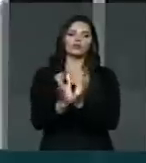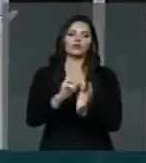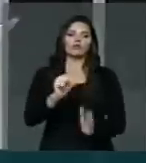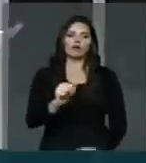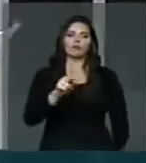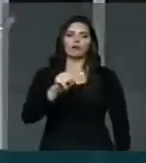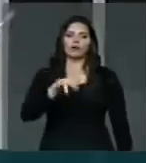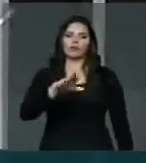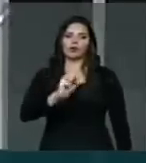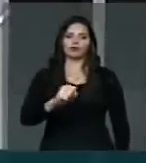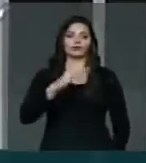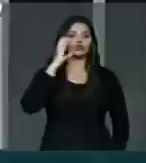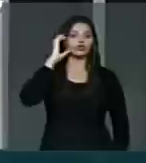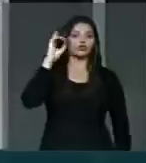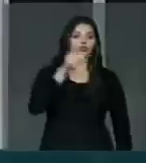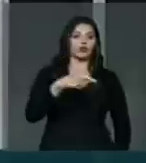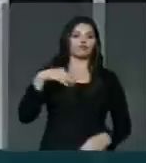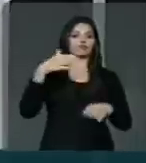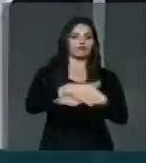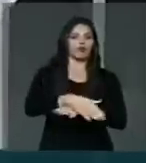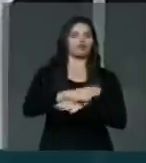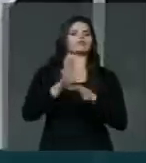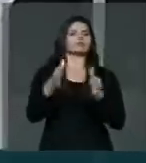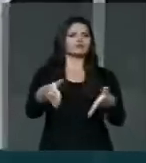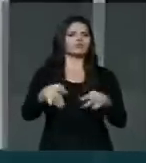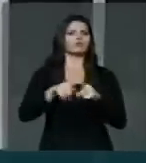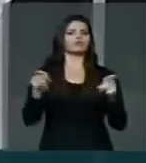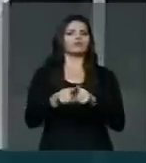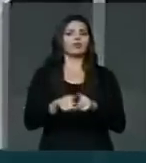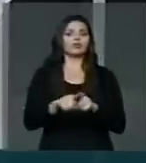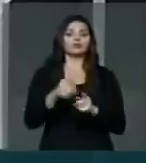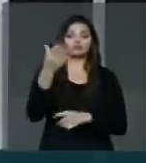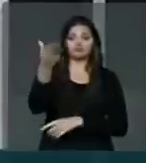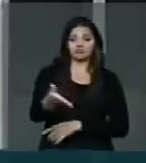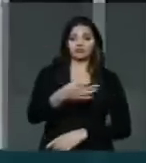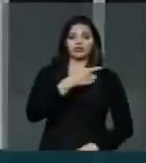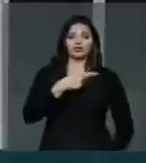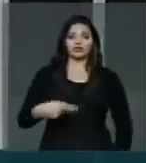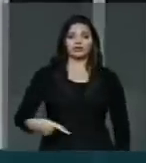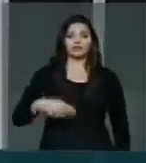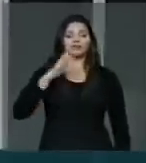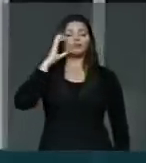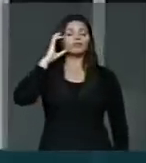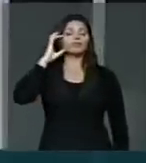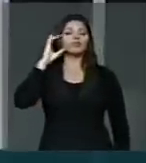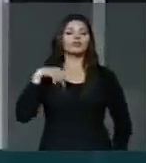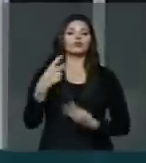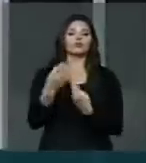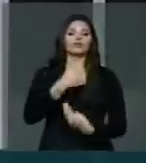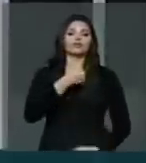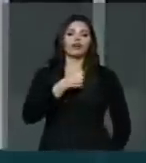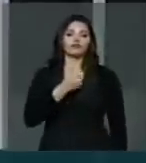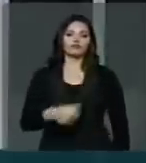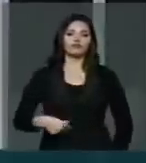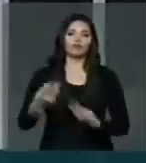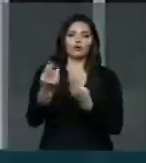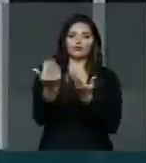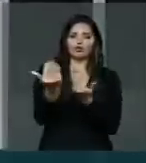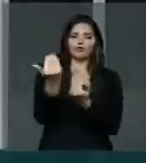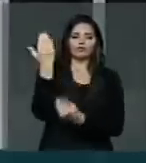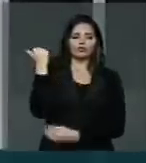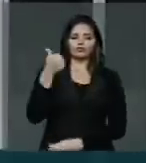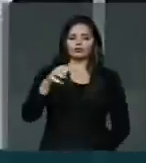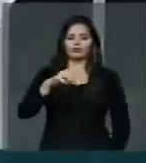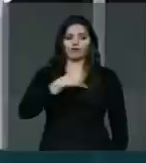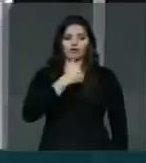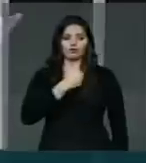e a Colina, que Dilma Rousseff também participou. Ela é parecida com o Zanaefe, inclusive na idade. Era um jovem na época, com 19